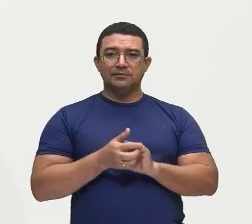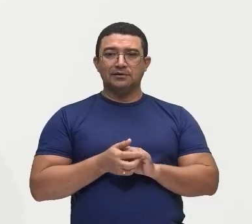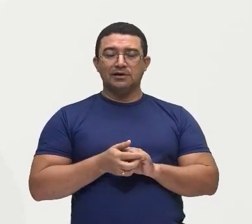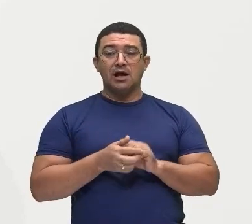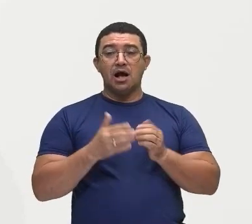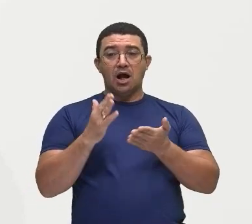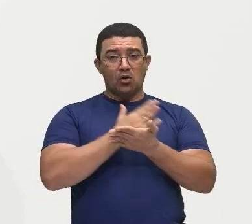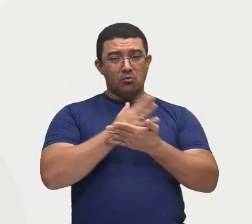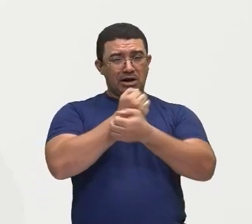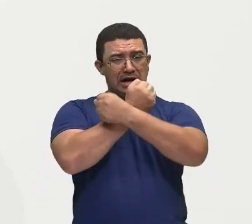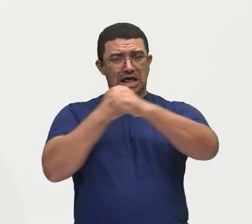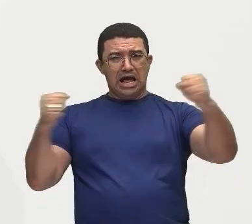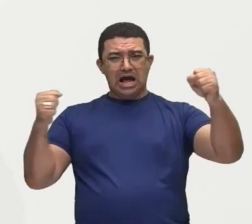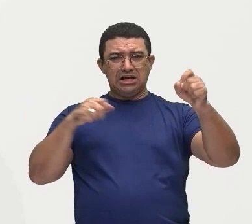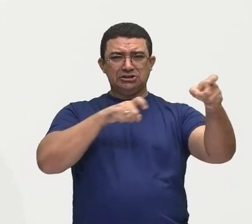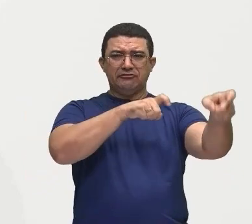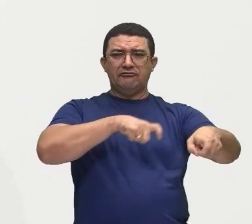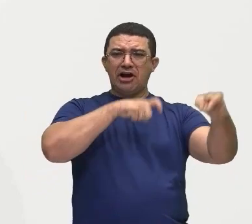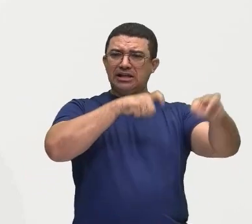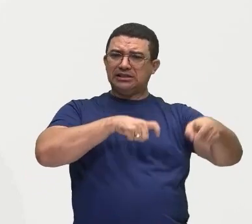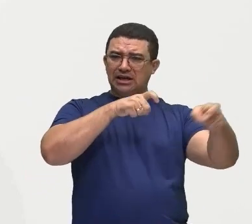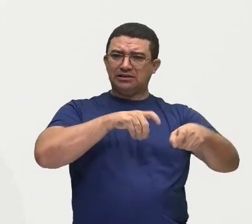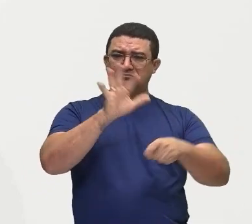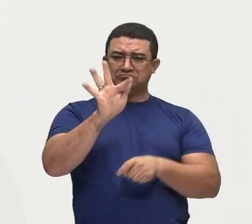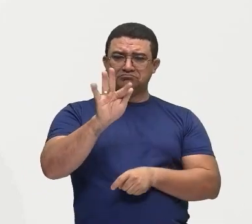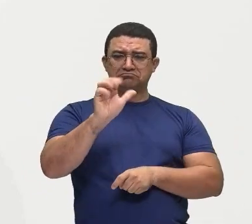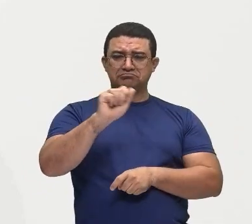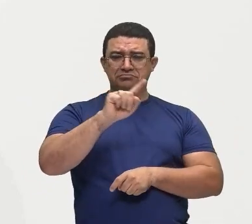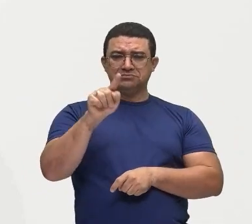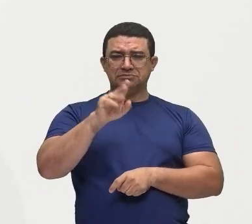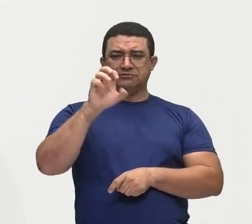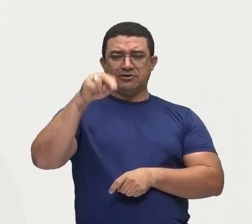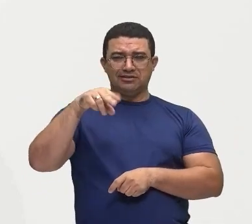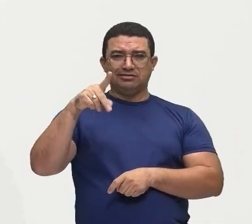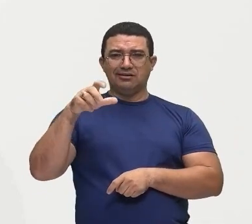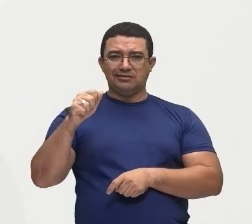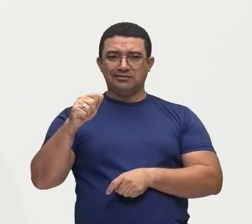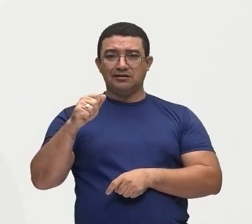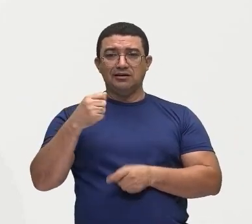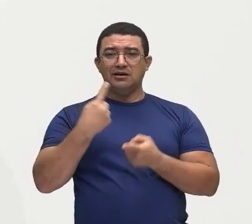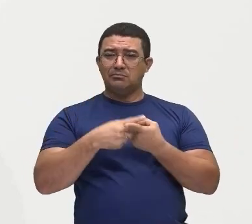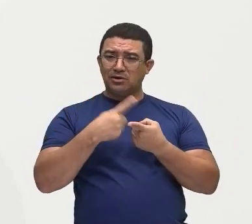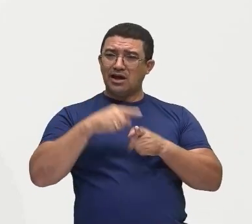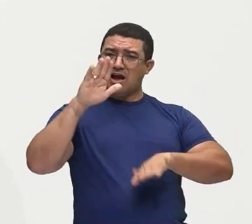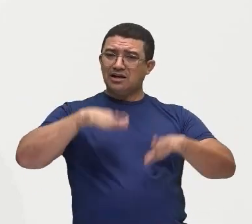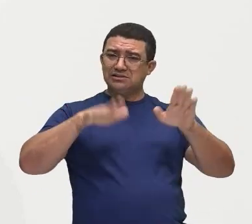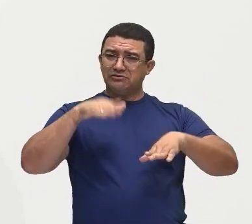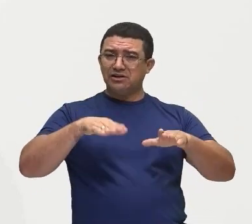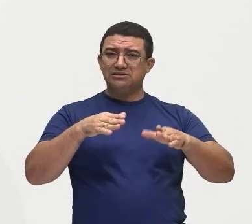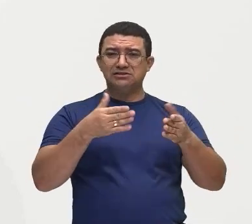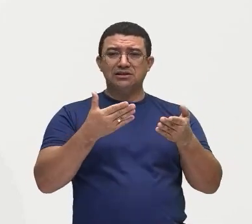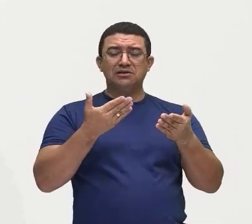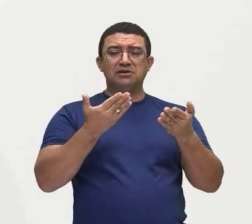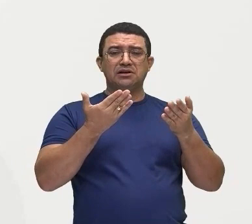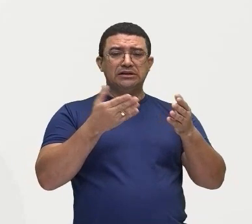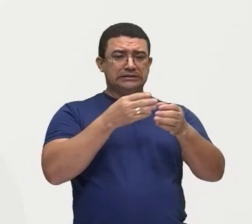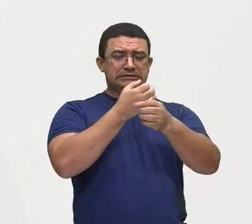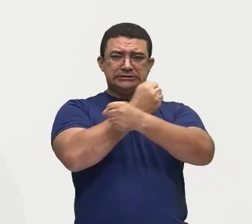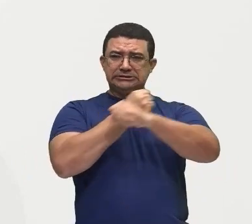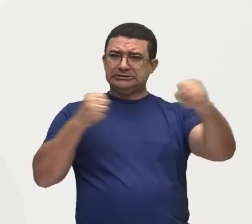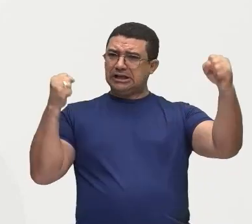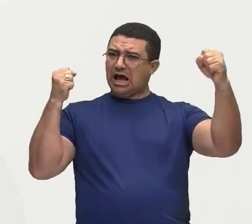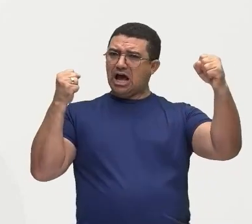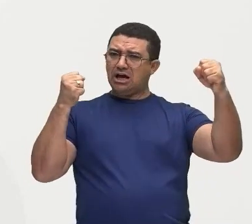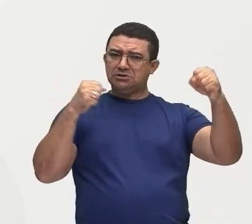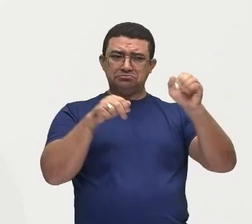fazendas, né? Inclusive, um problema dessa concentração de terras, dessa concentração fundiária no Brasil, não é um